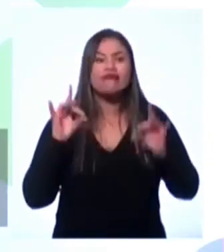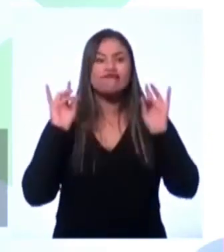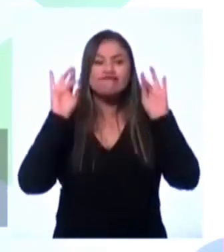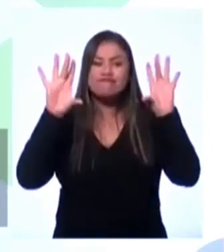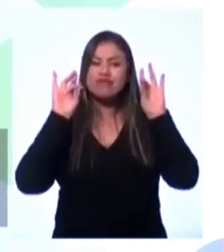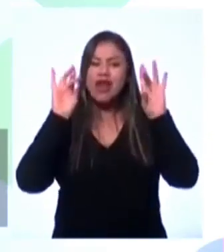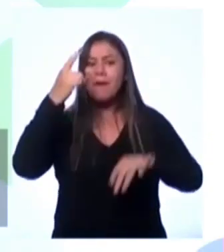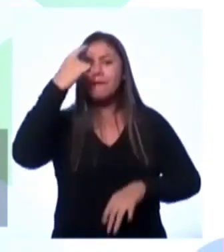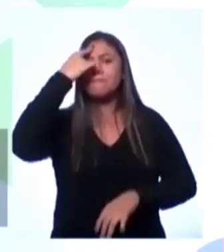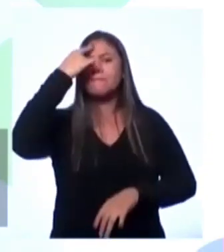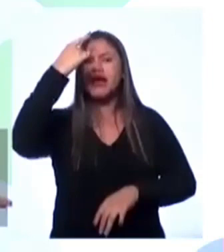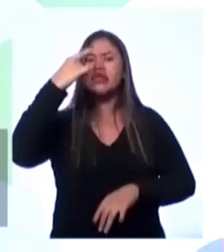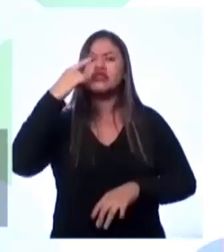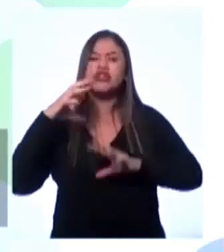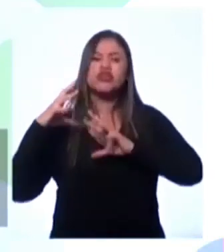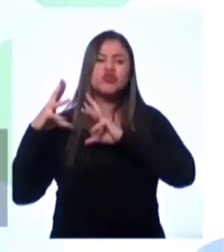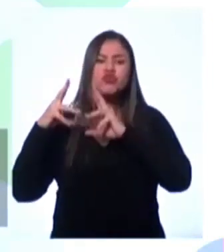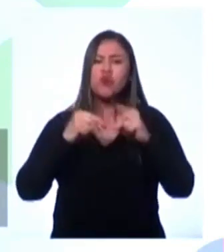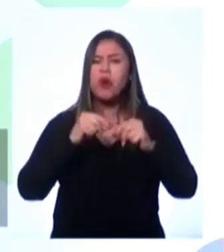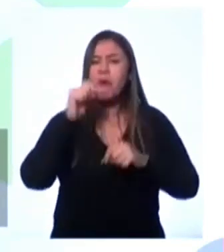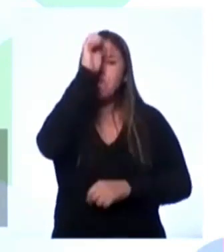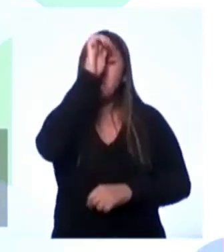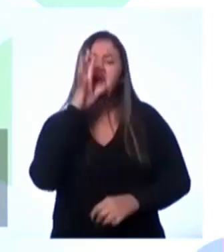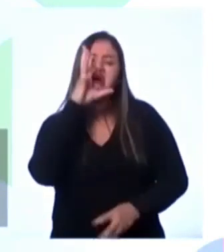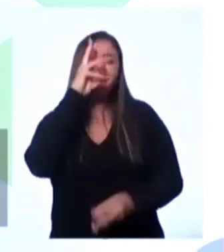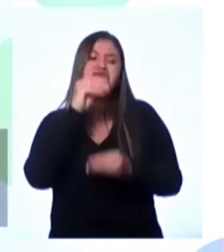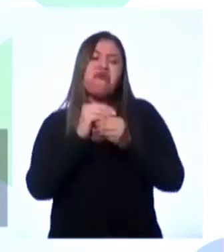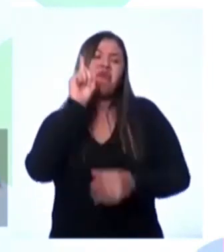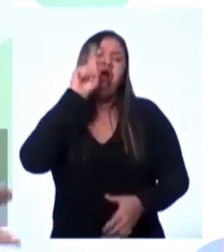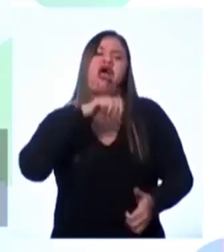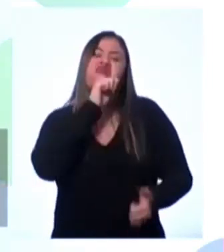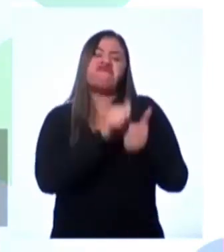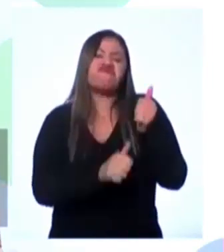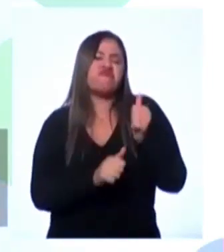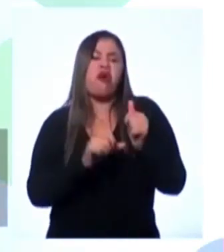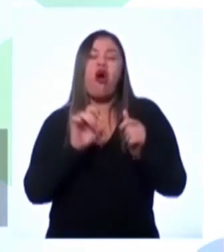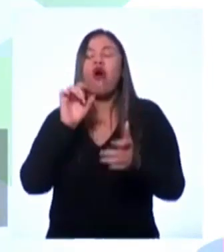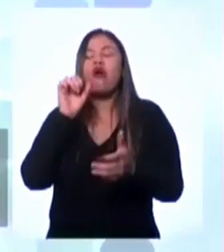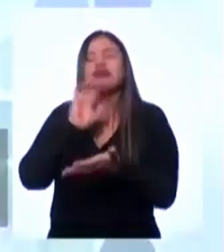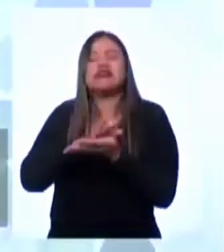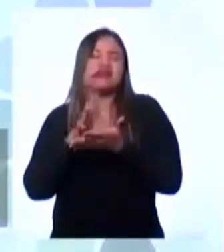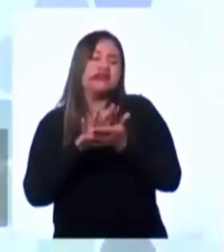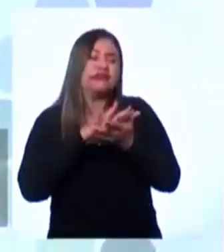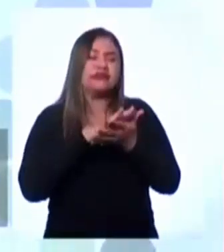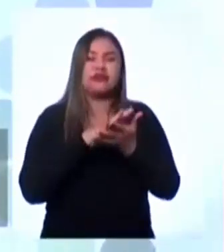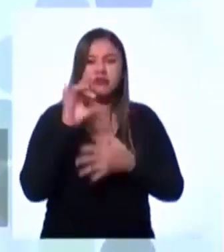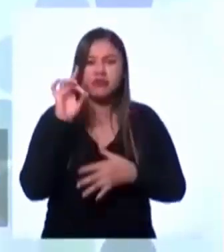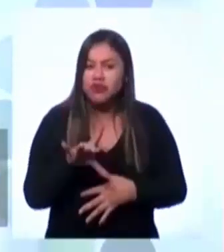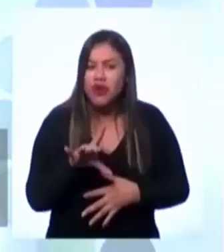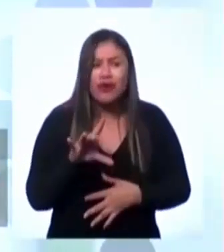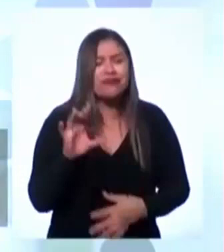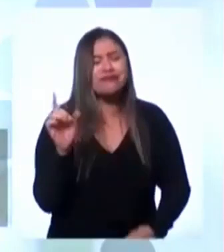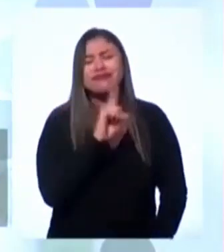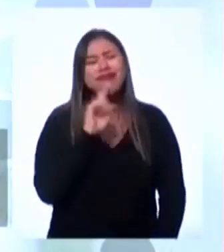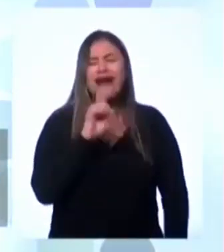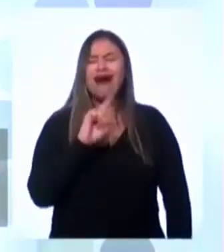achar que a gente pode exumir o Brasil. Ah, Brasil é futebol e samba. Assim como nós temos muitas culturas, nós também